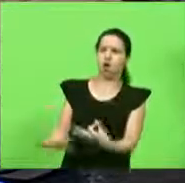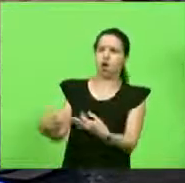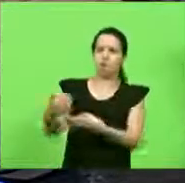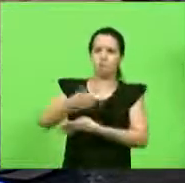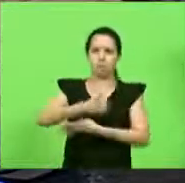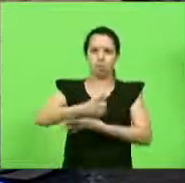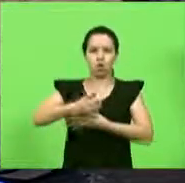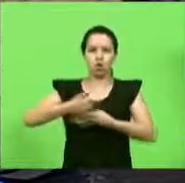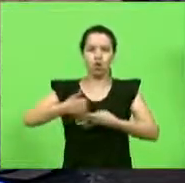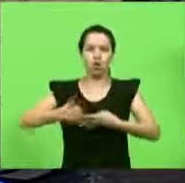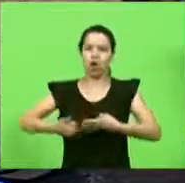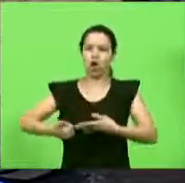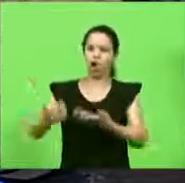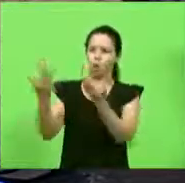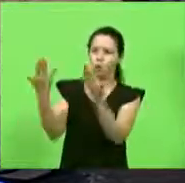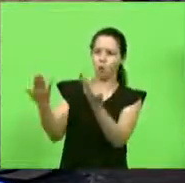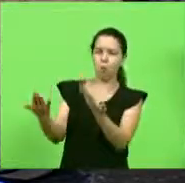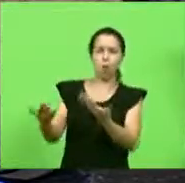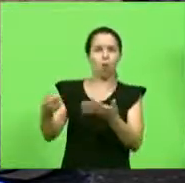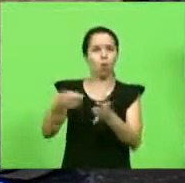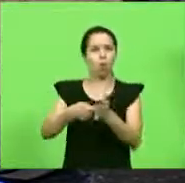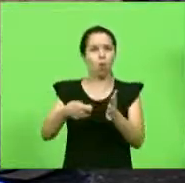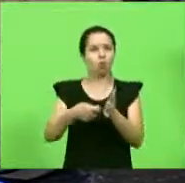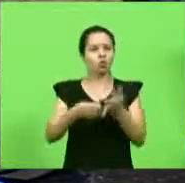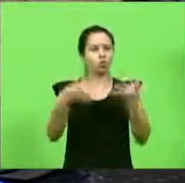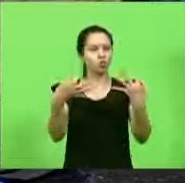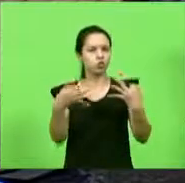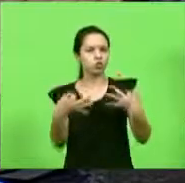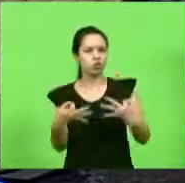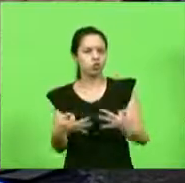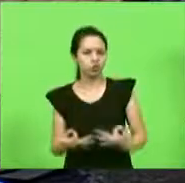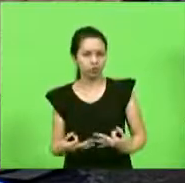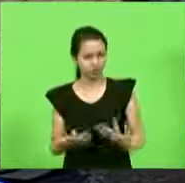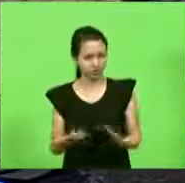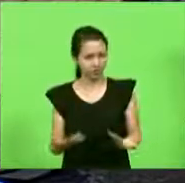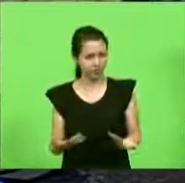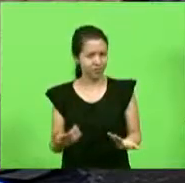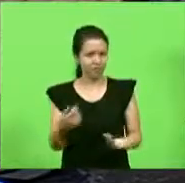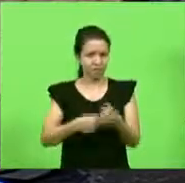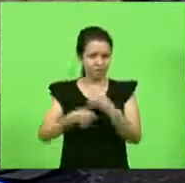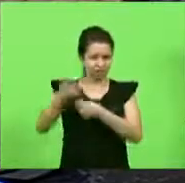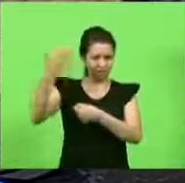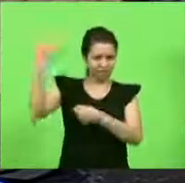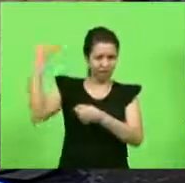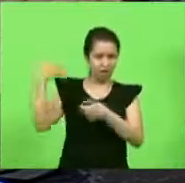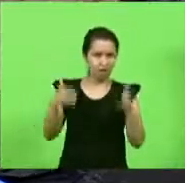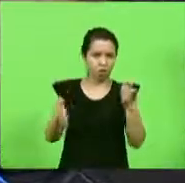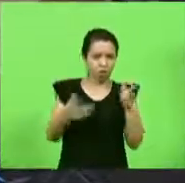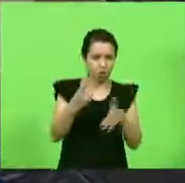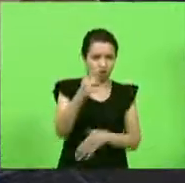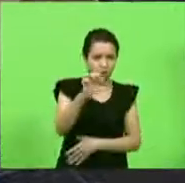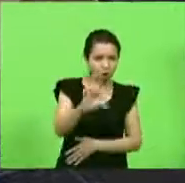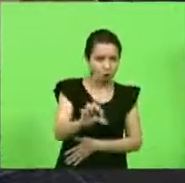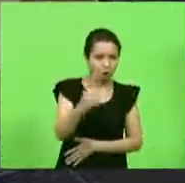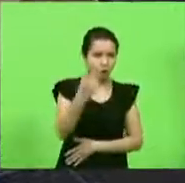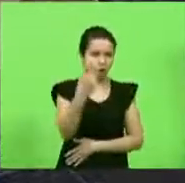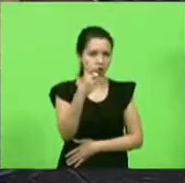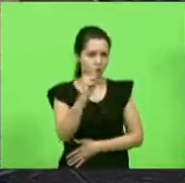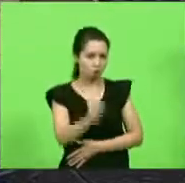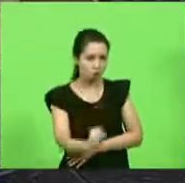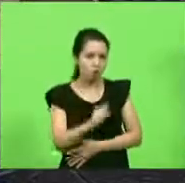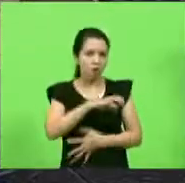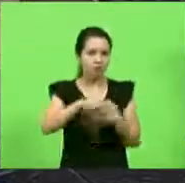pela justiça contra a exploração. Gente, isso aqui não é século XIX, não. Isso aqui não é século XVIII,